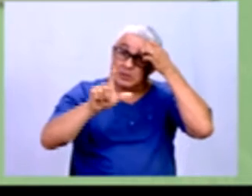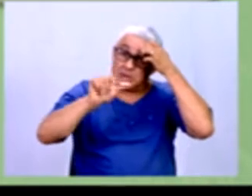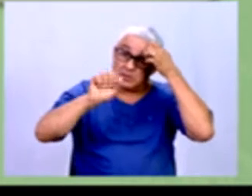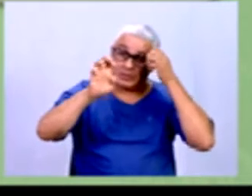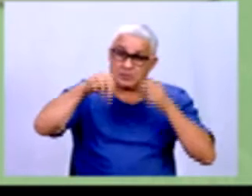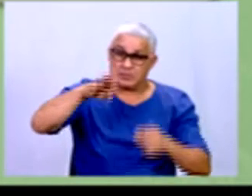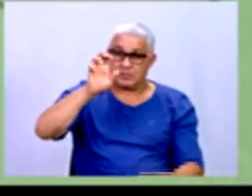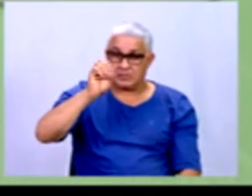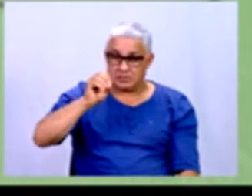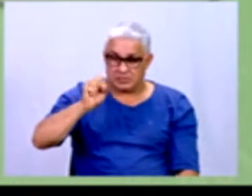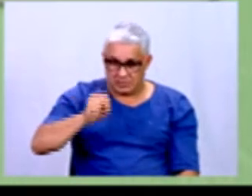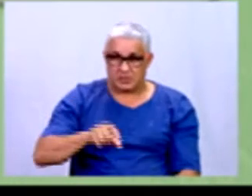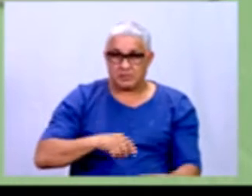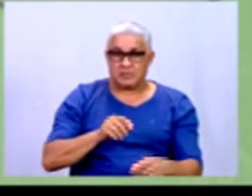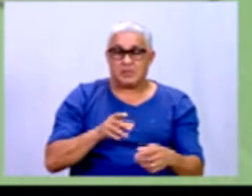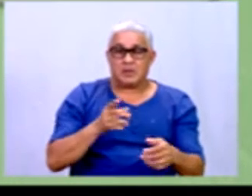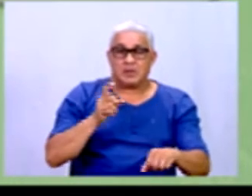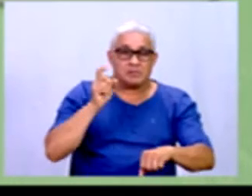coletados.